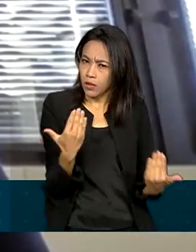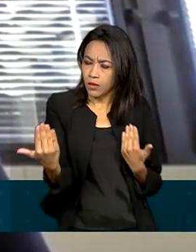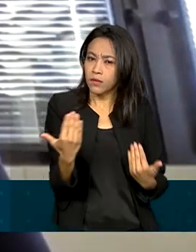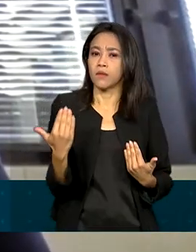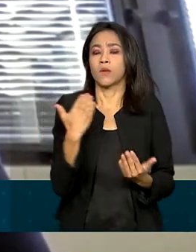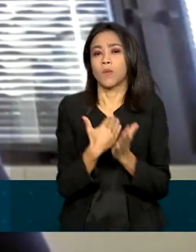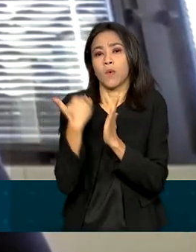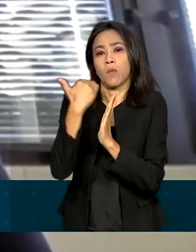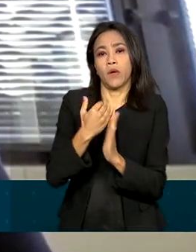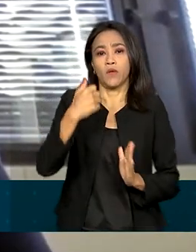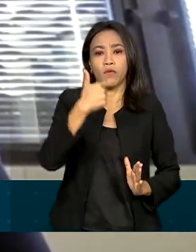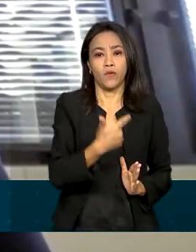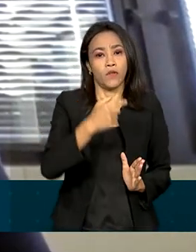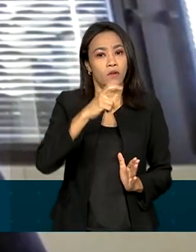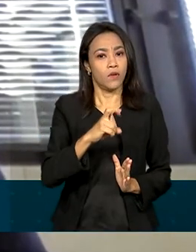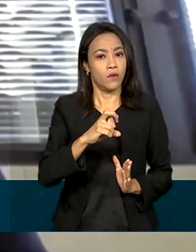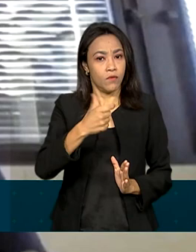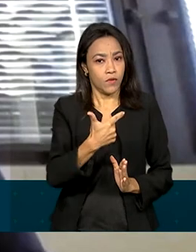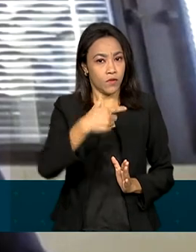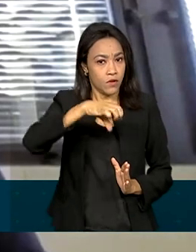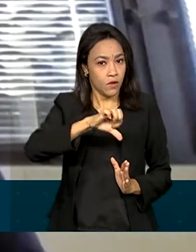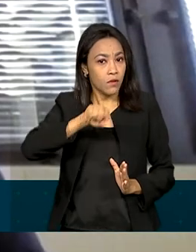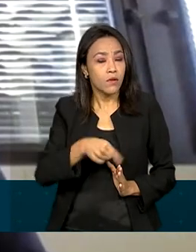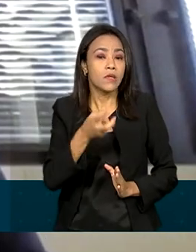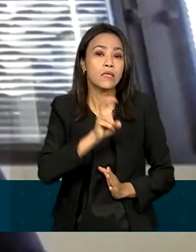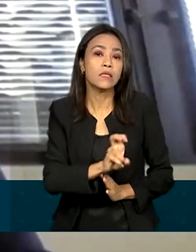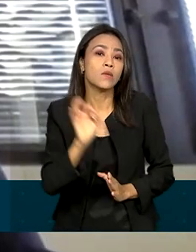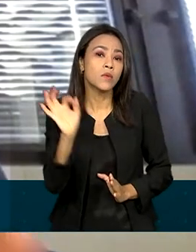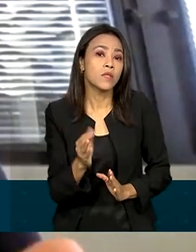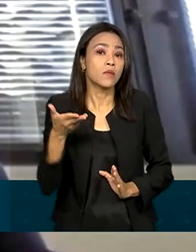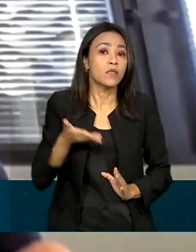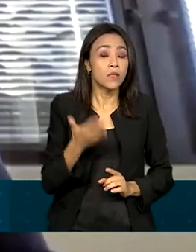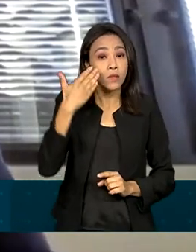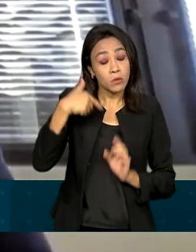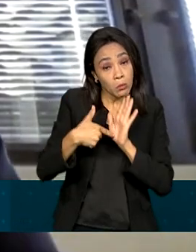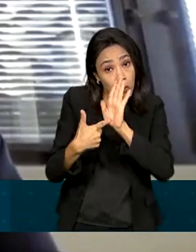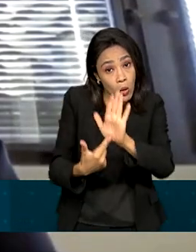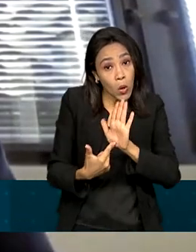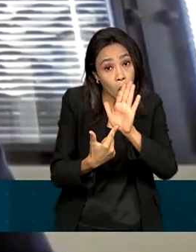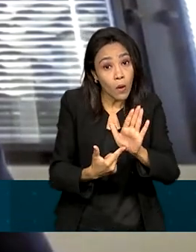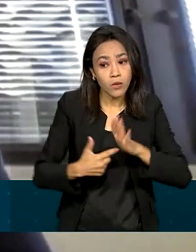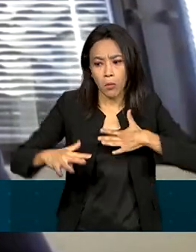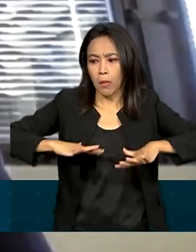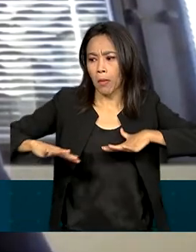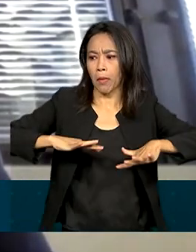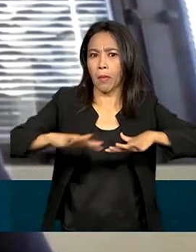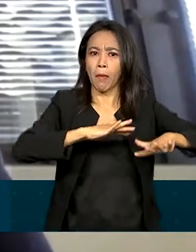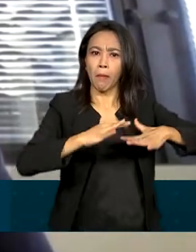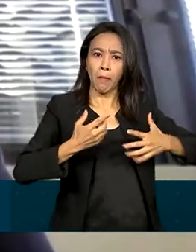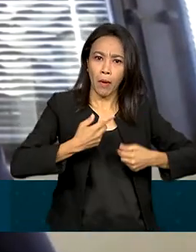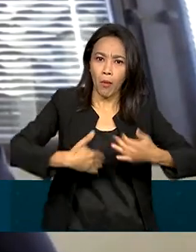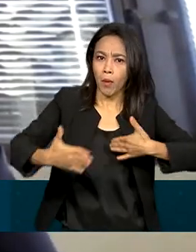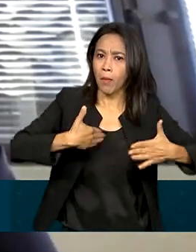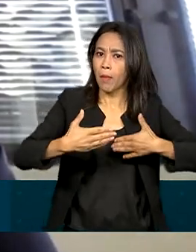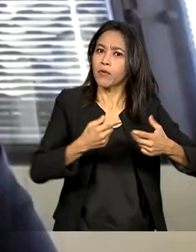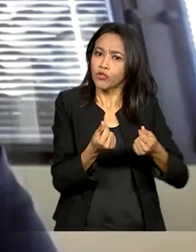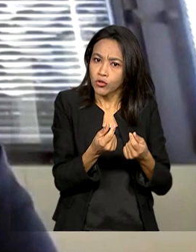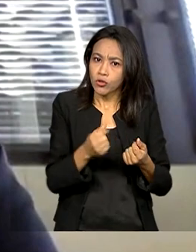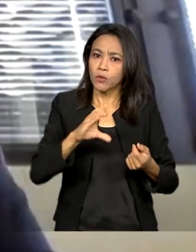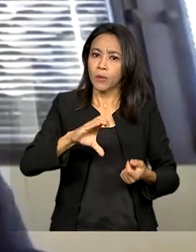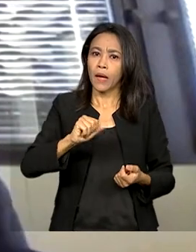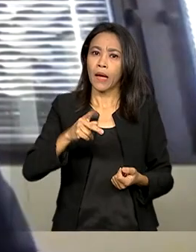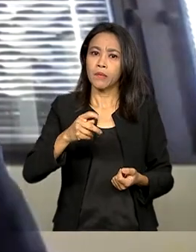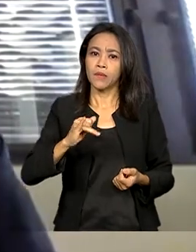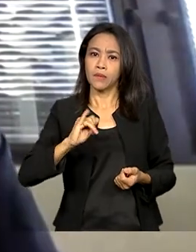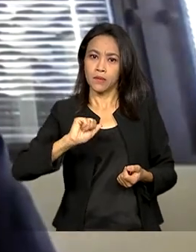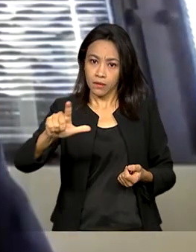,5%. Isso mostra um dinamismo do mercado de capitais como fonte adicional de